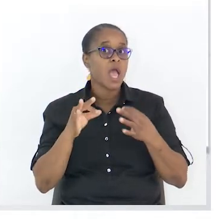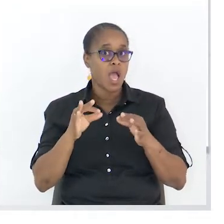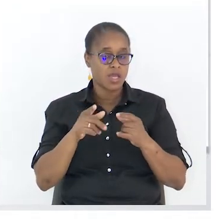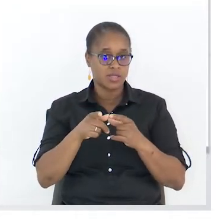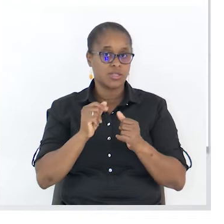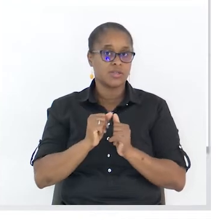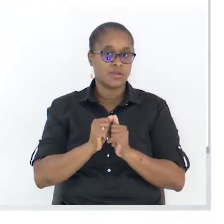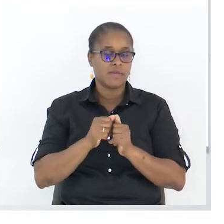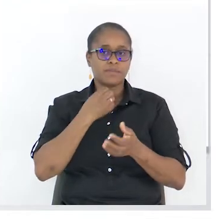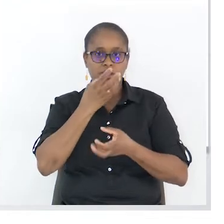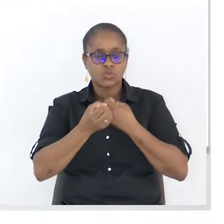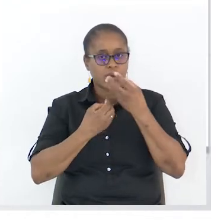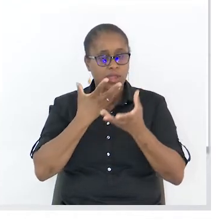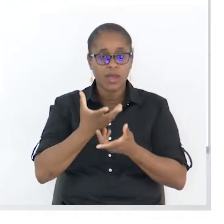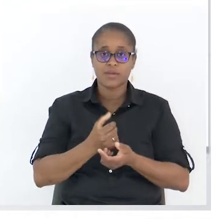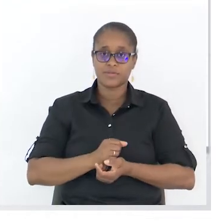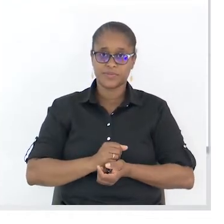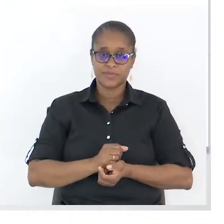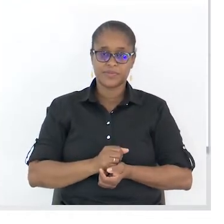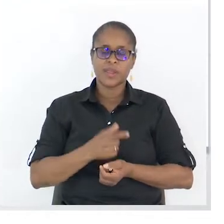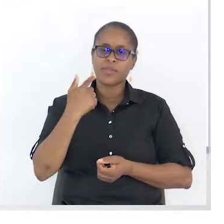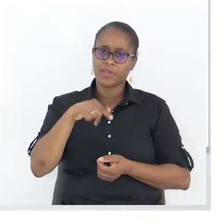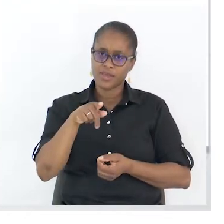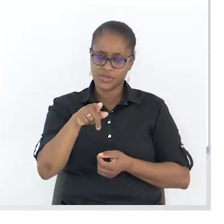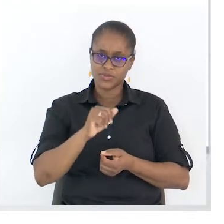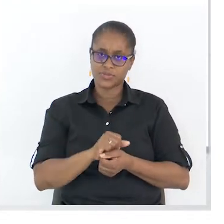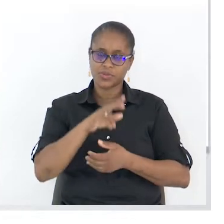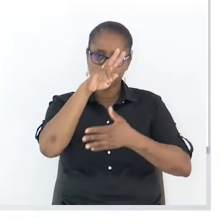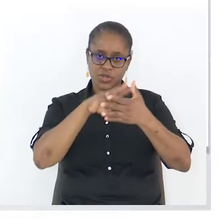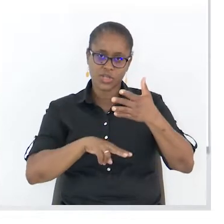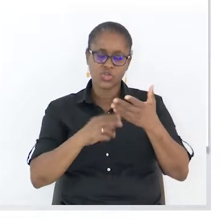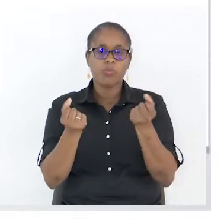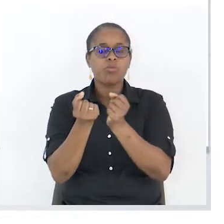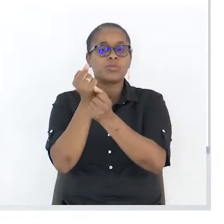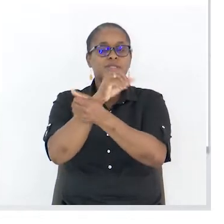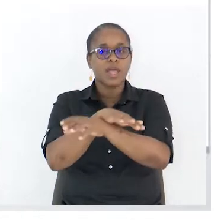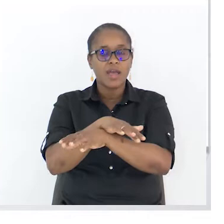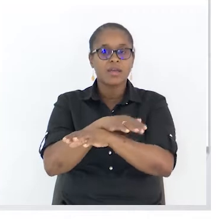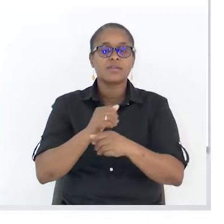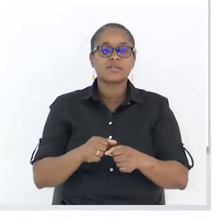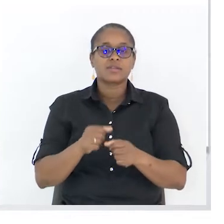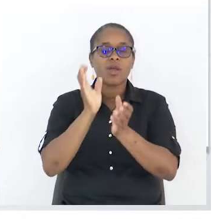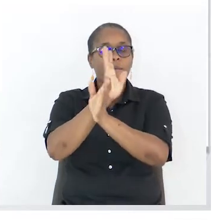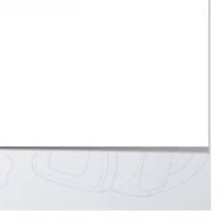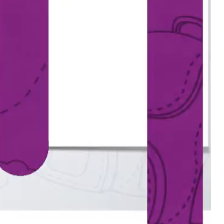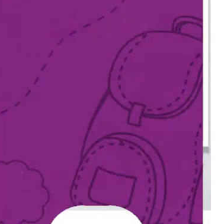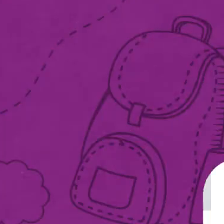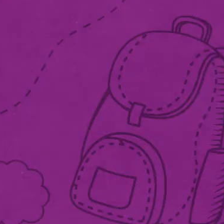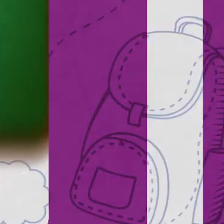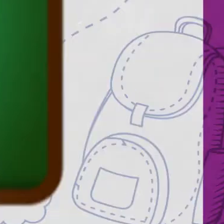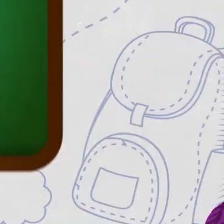textos publicitários, a publicidade, tu tens o debate. Aquela conversa.